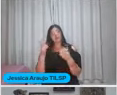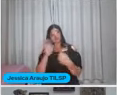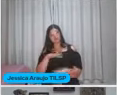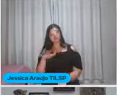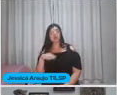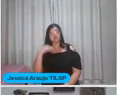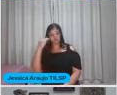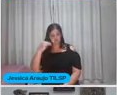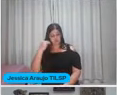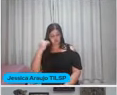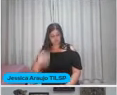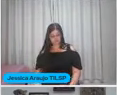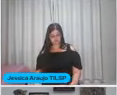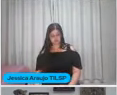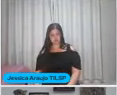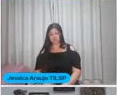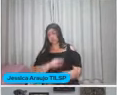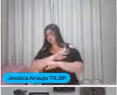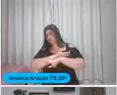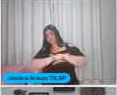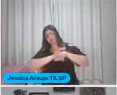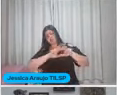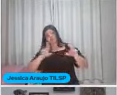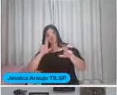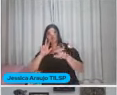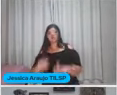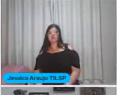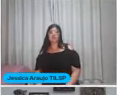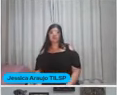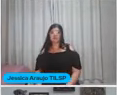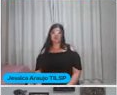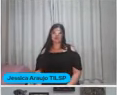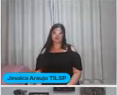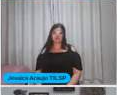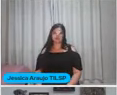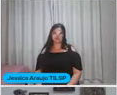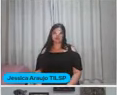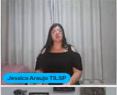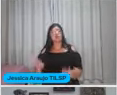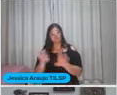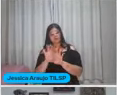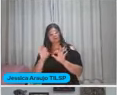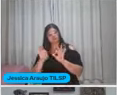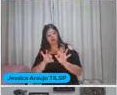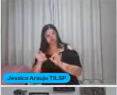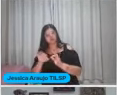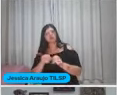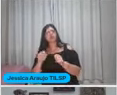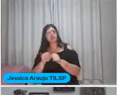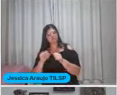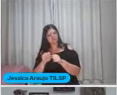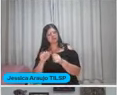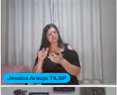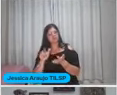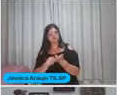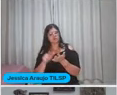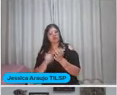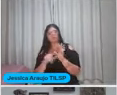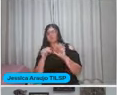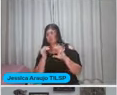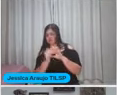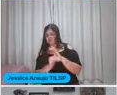vivenciar situações Diversificadas Agora Também no trabalho com projetos Dá para produzir folhinha Para mandar, tá?